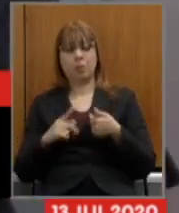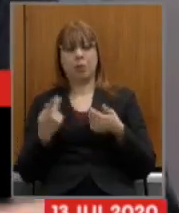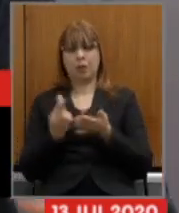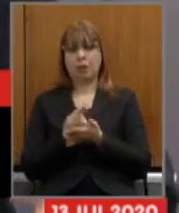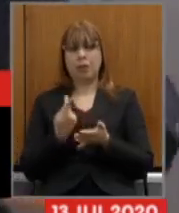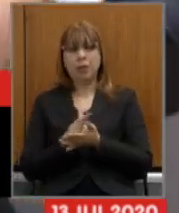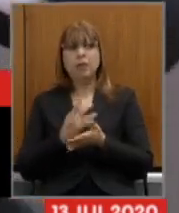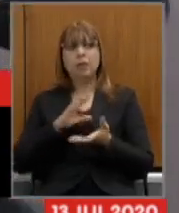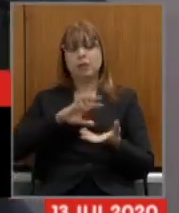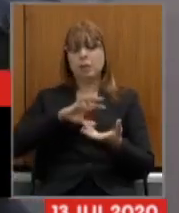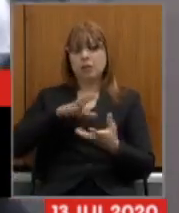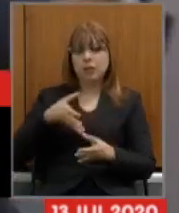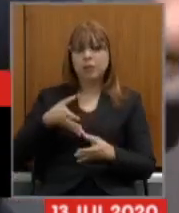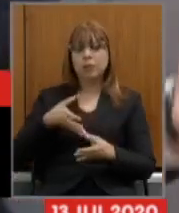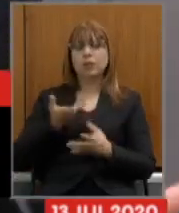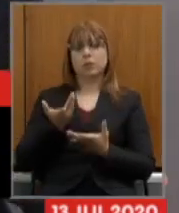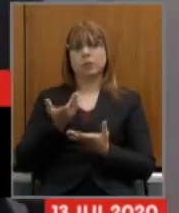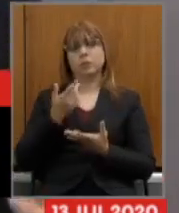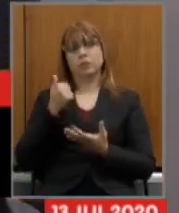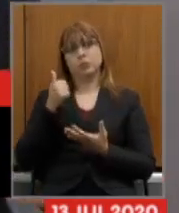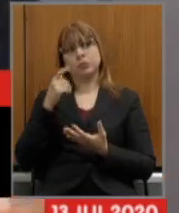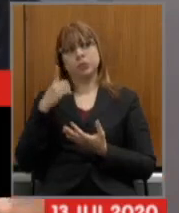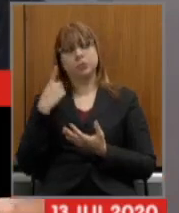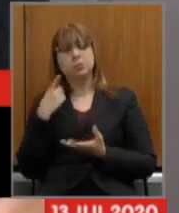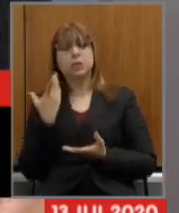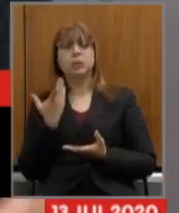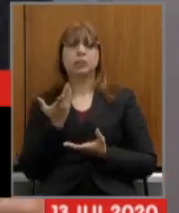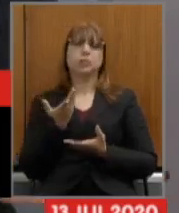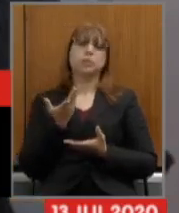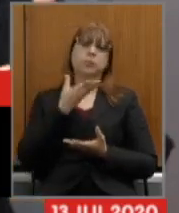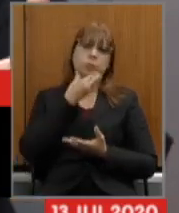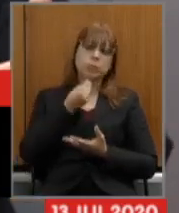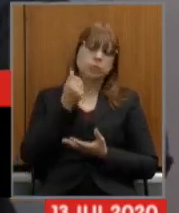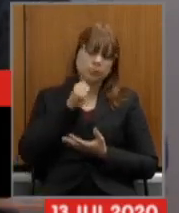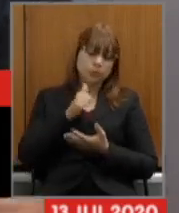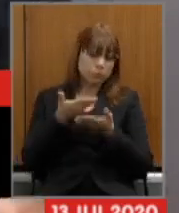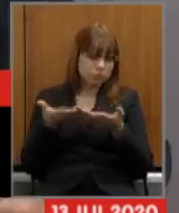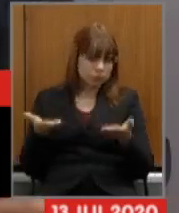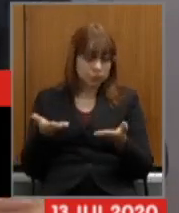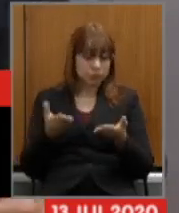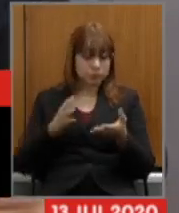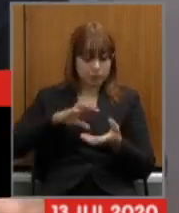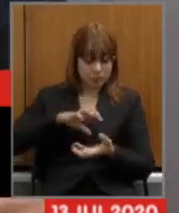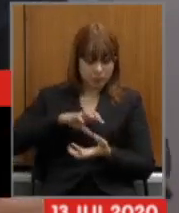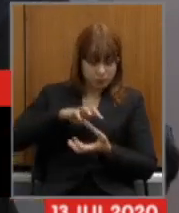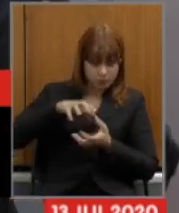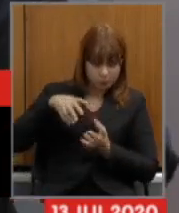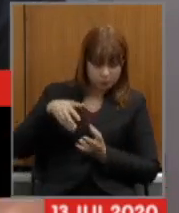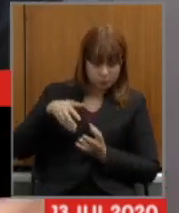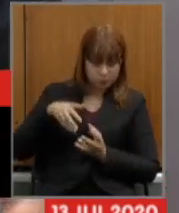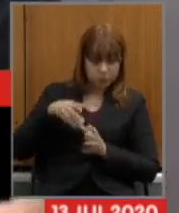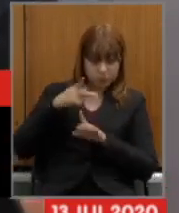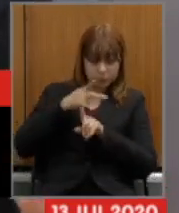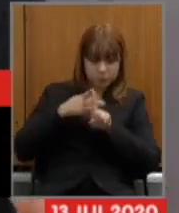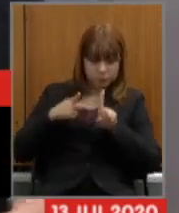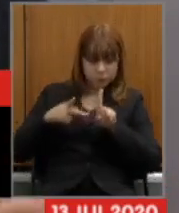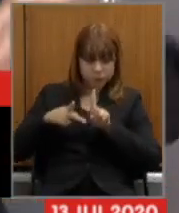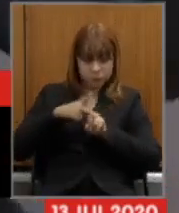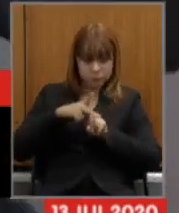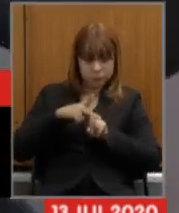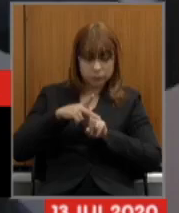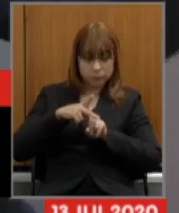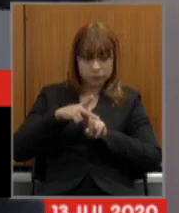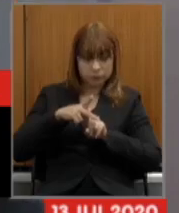deputadas e demais senhores deputados o eu gostaria de dizer aqui é a reforma a reforma previdenciária